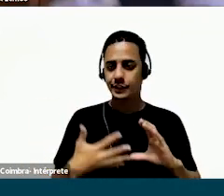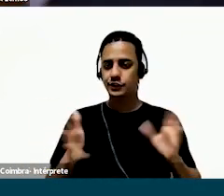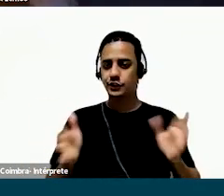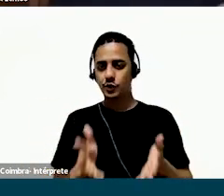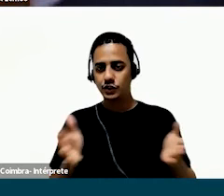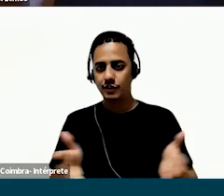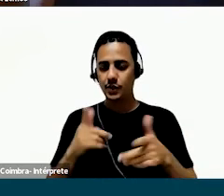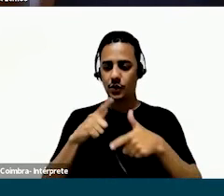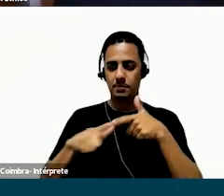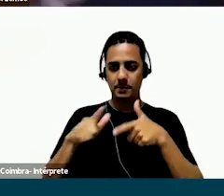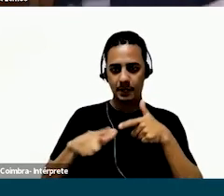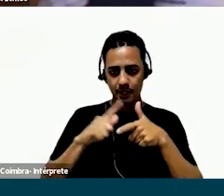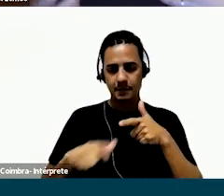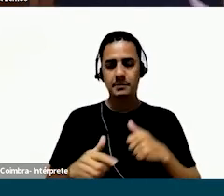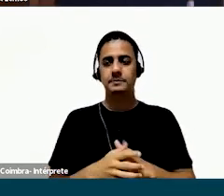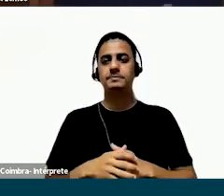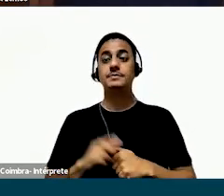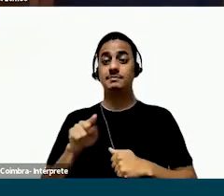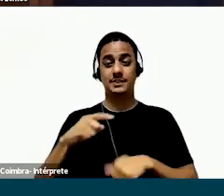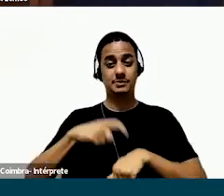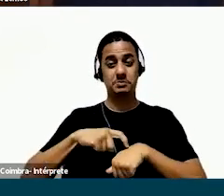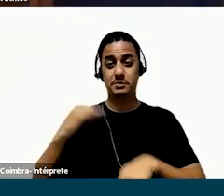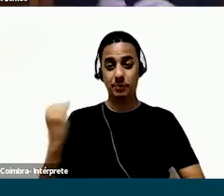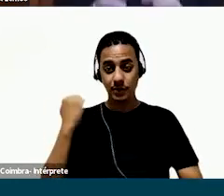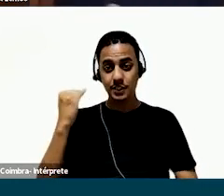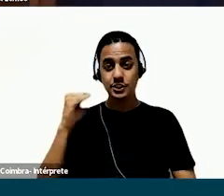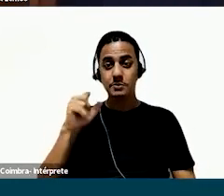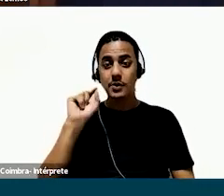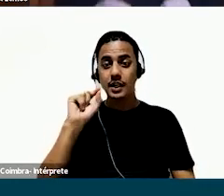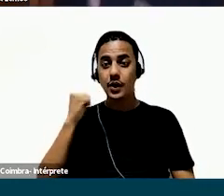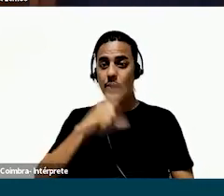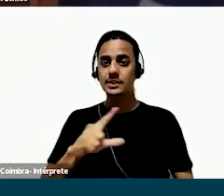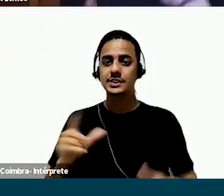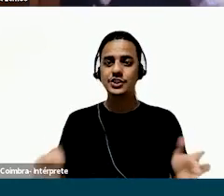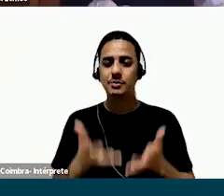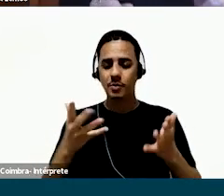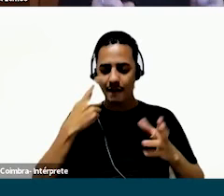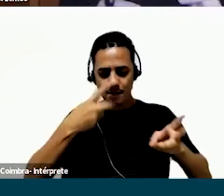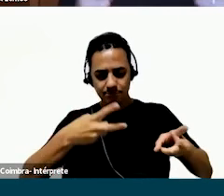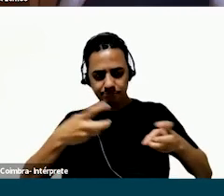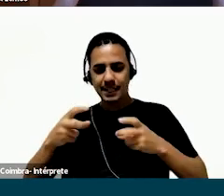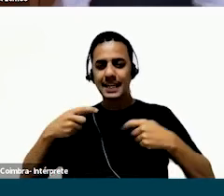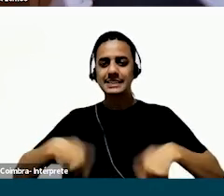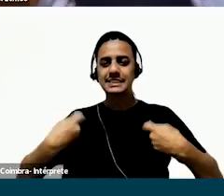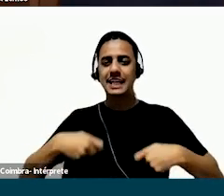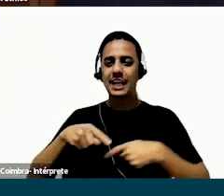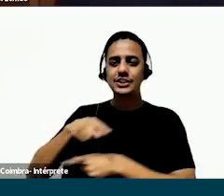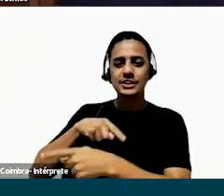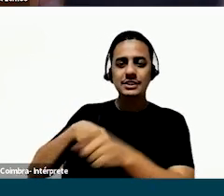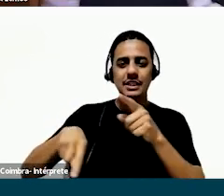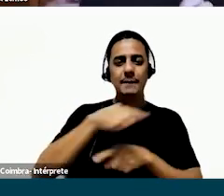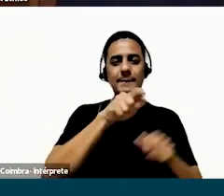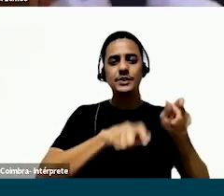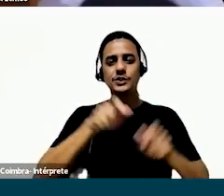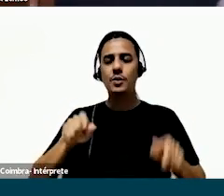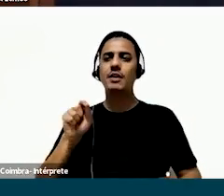mesmo, características, motivadores, dilemas, e aí esse momento foi importante justamente para estimular o olhar para as necessidades das pessoas,